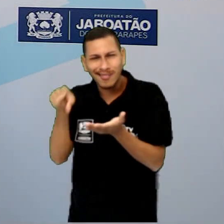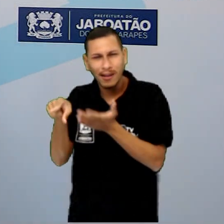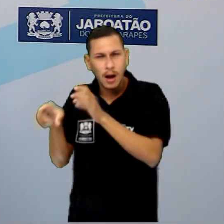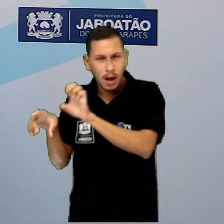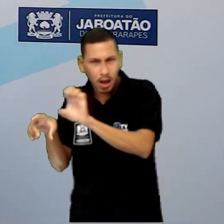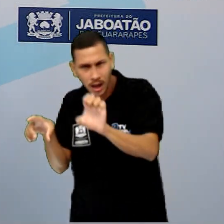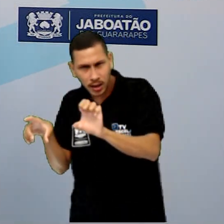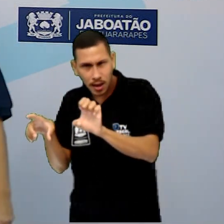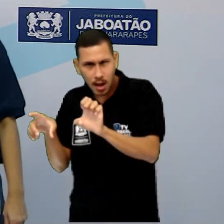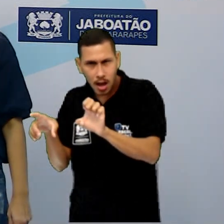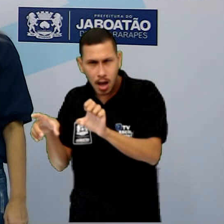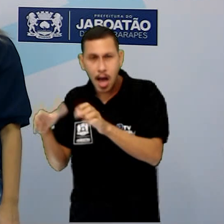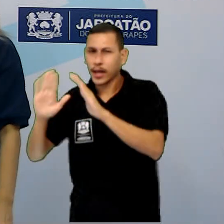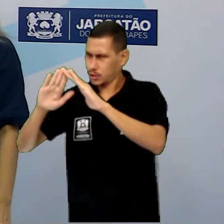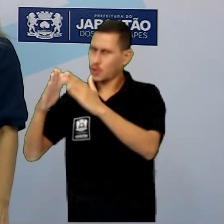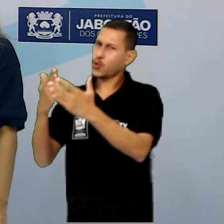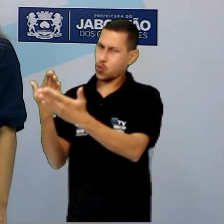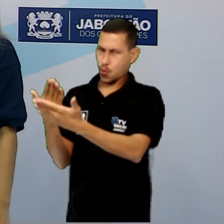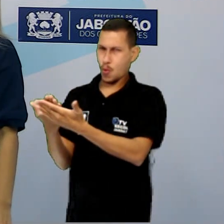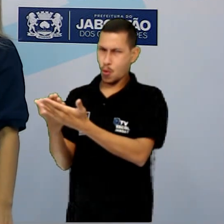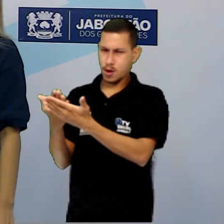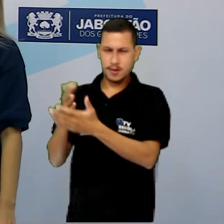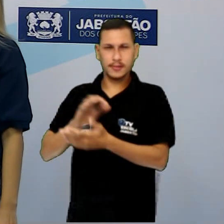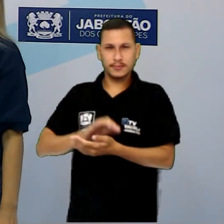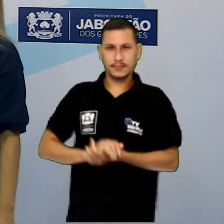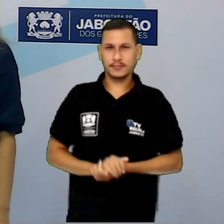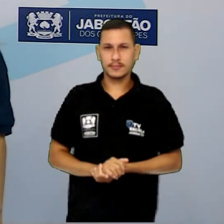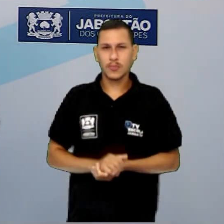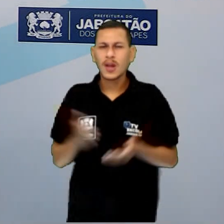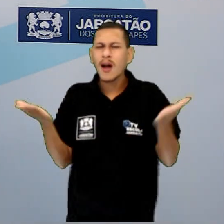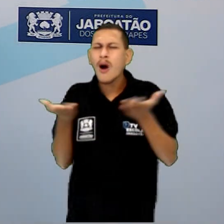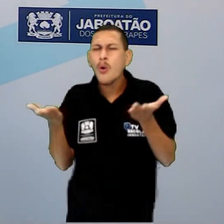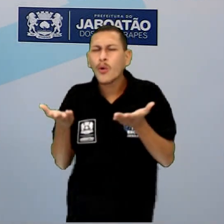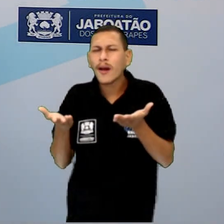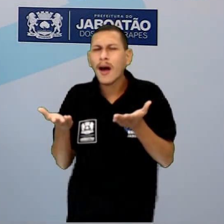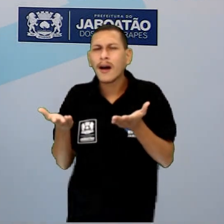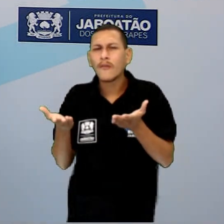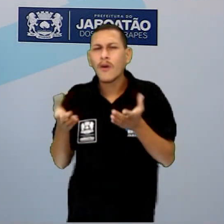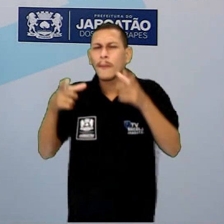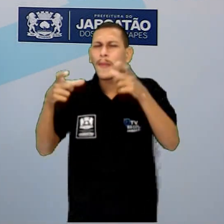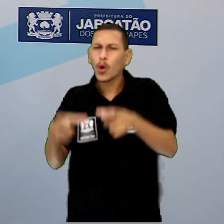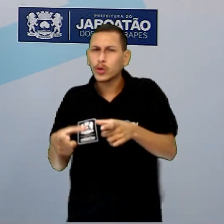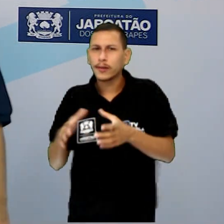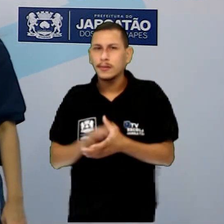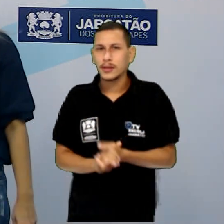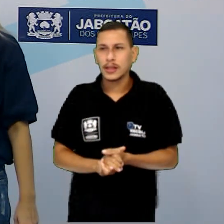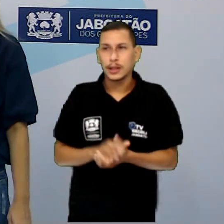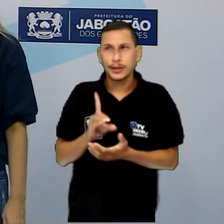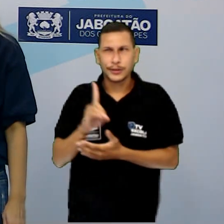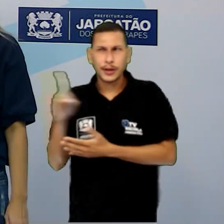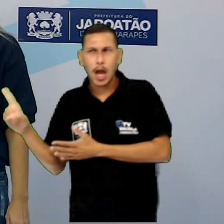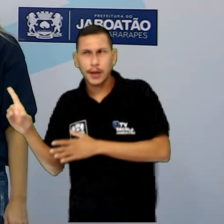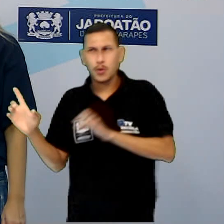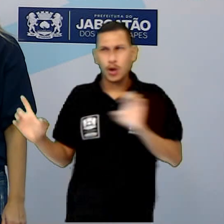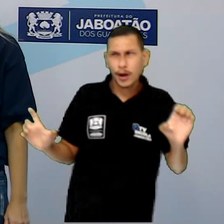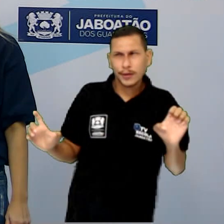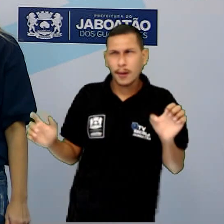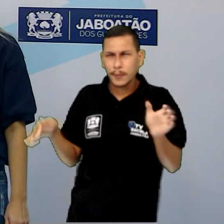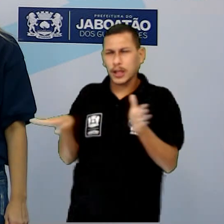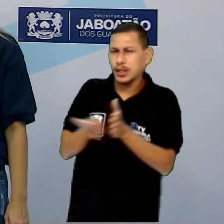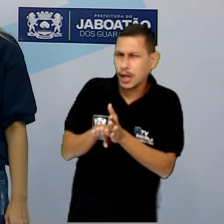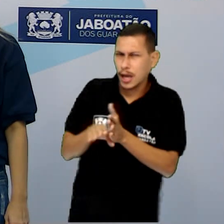escola. E agora, ele vai virar o que? A direita ou a esquerda para chegar à praça?